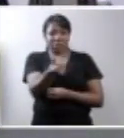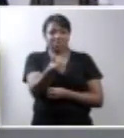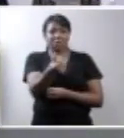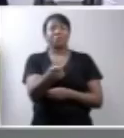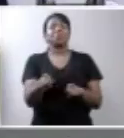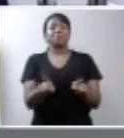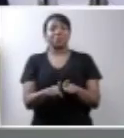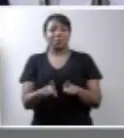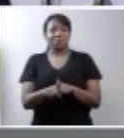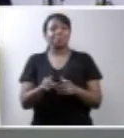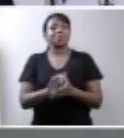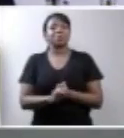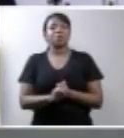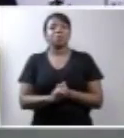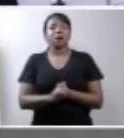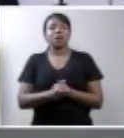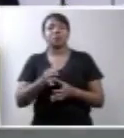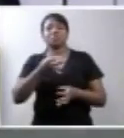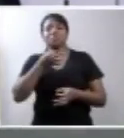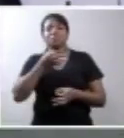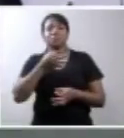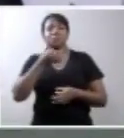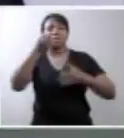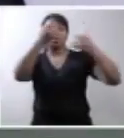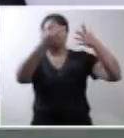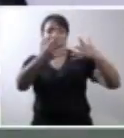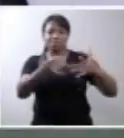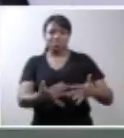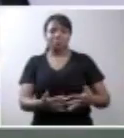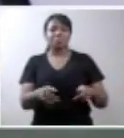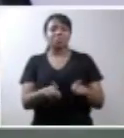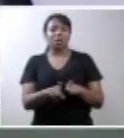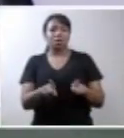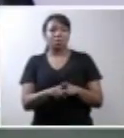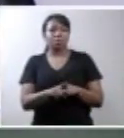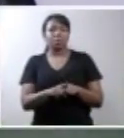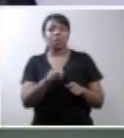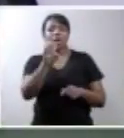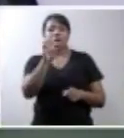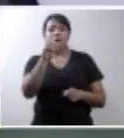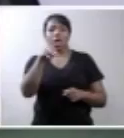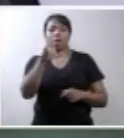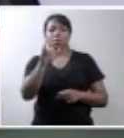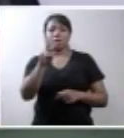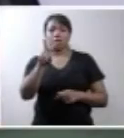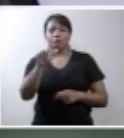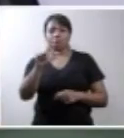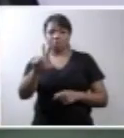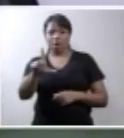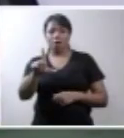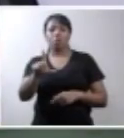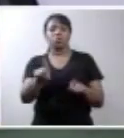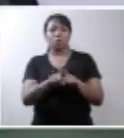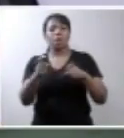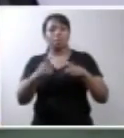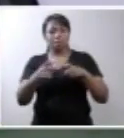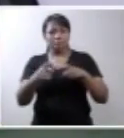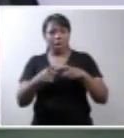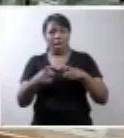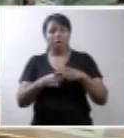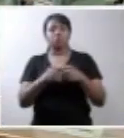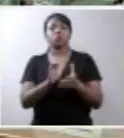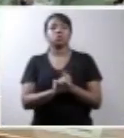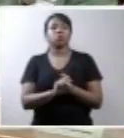Convido para a exposição o doutor Dernival da Silva Brandão, médico com